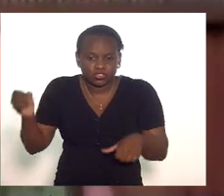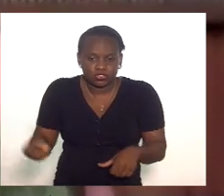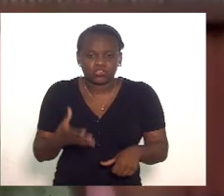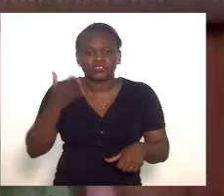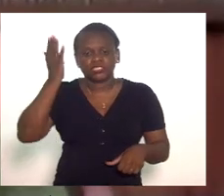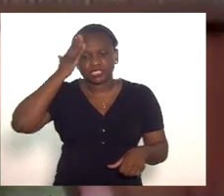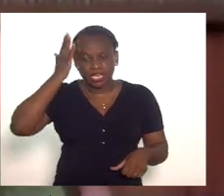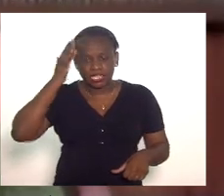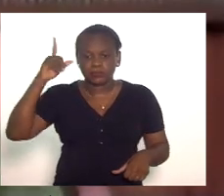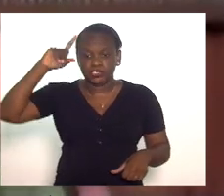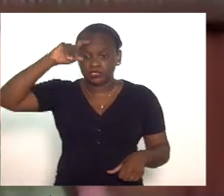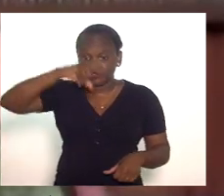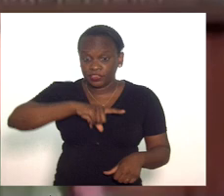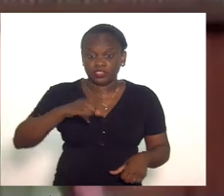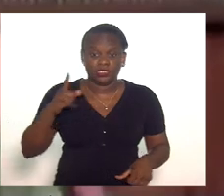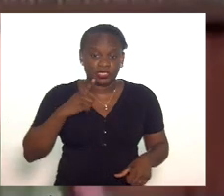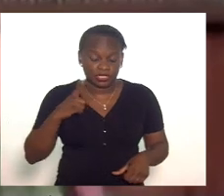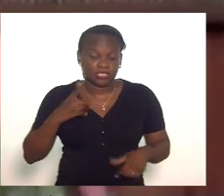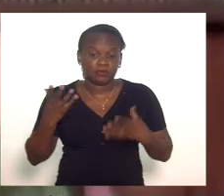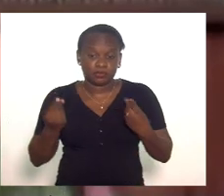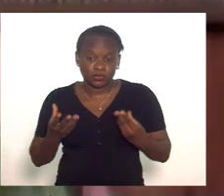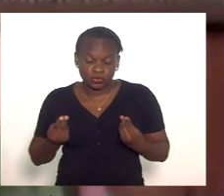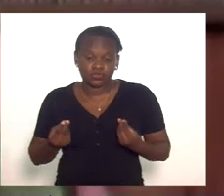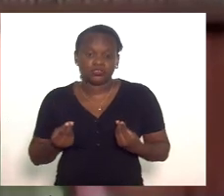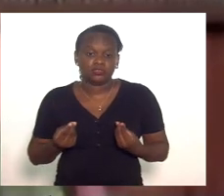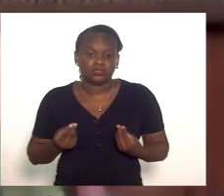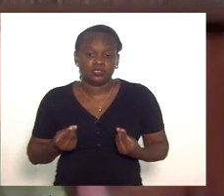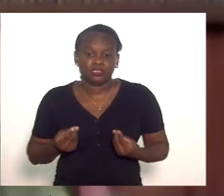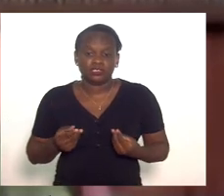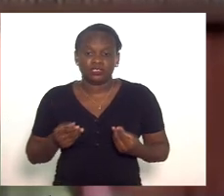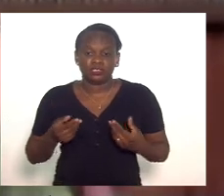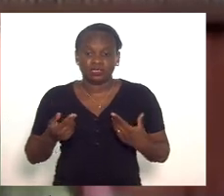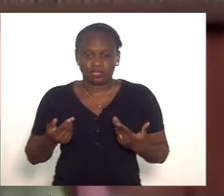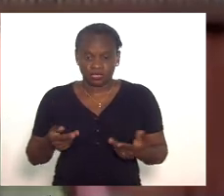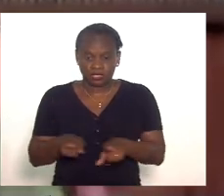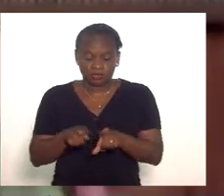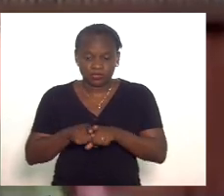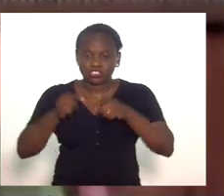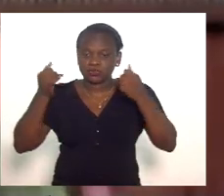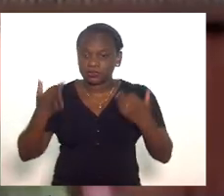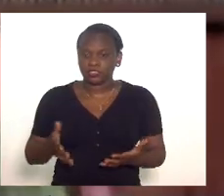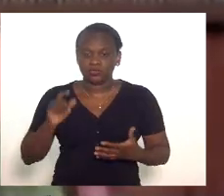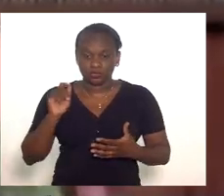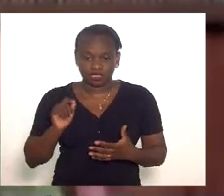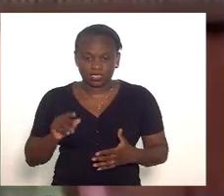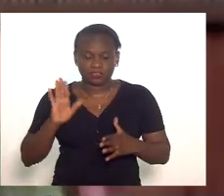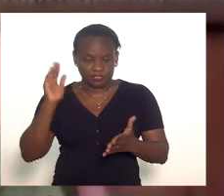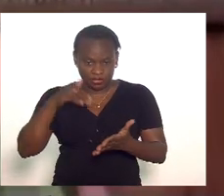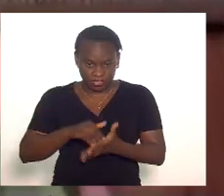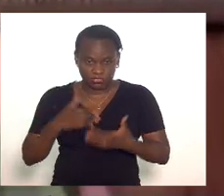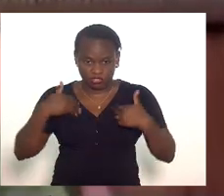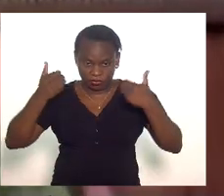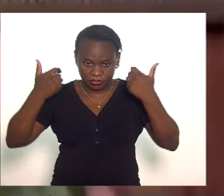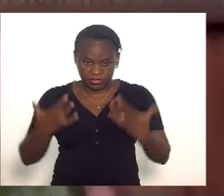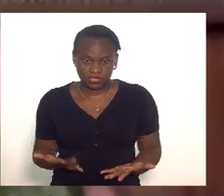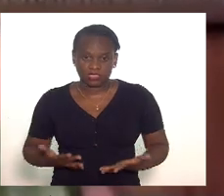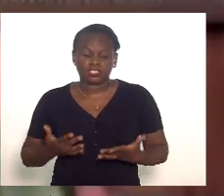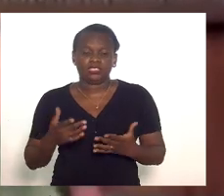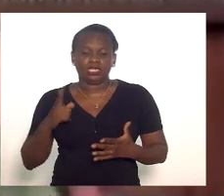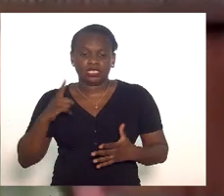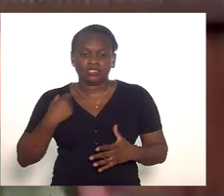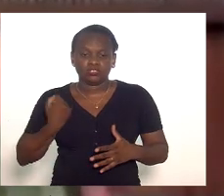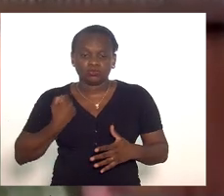sabemos que os desafios ainda são imensos e ressaltando aqui para finalizar minha fala dados